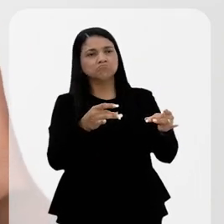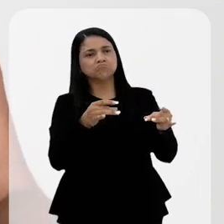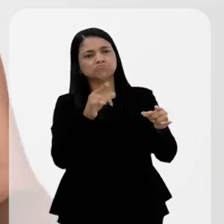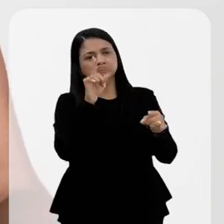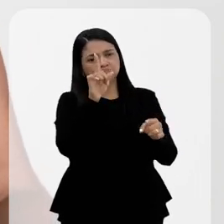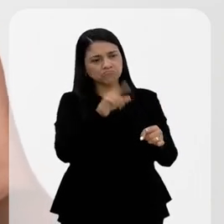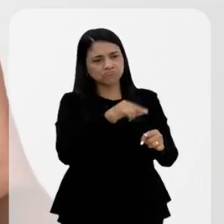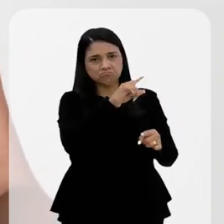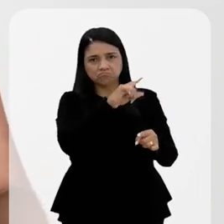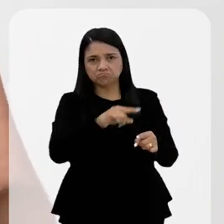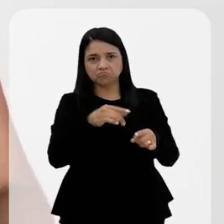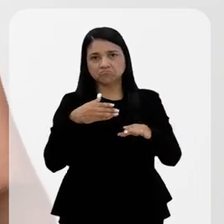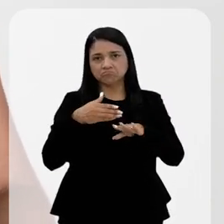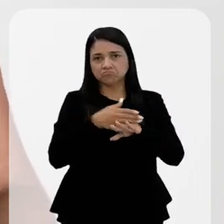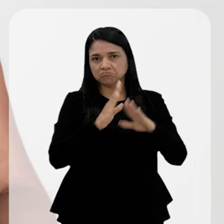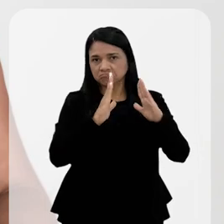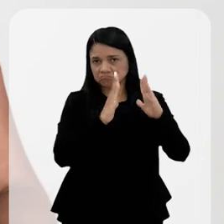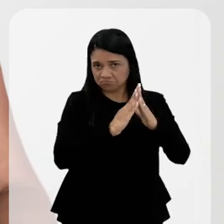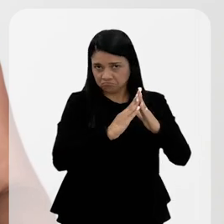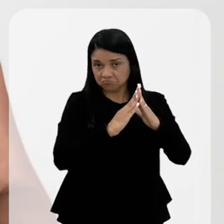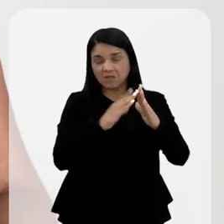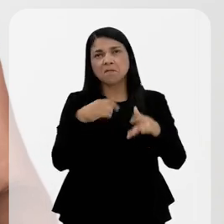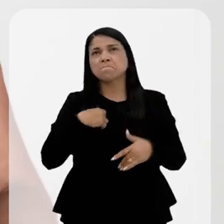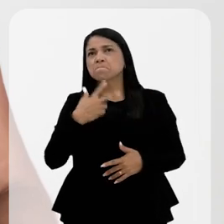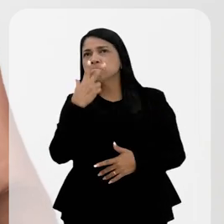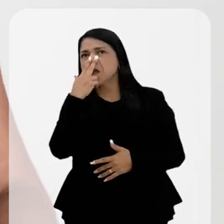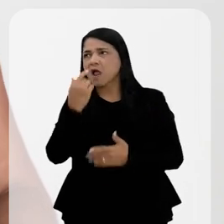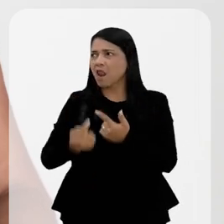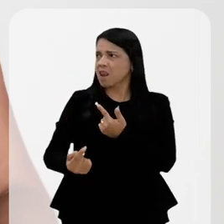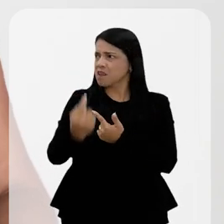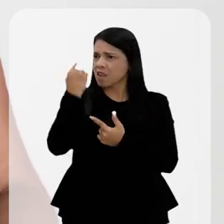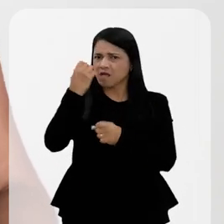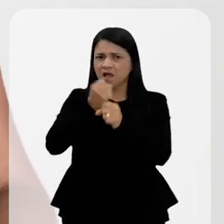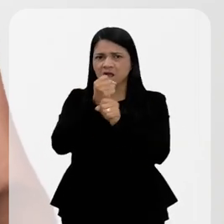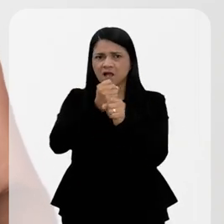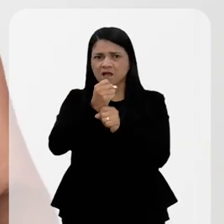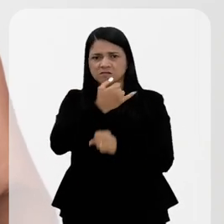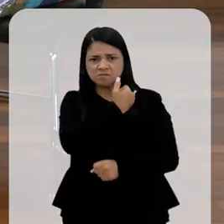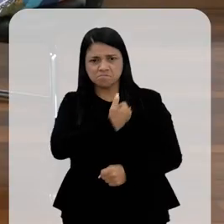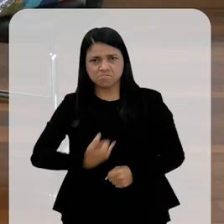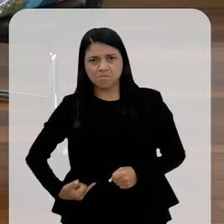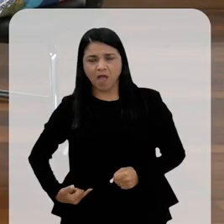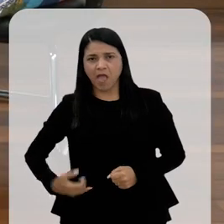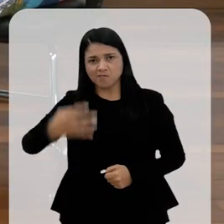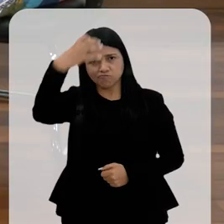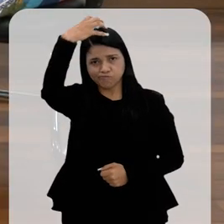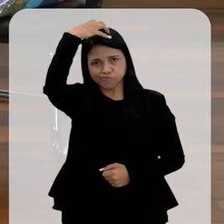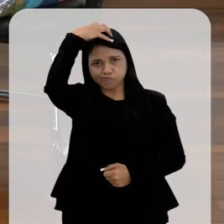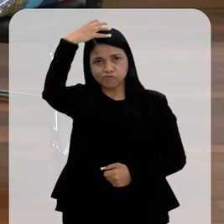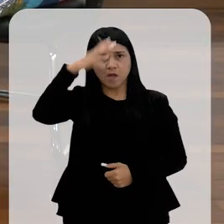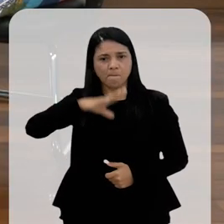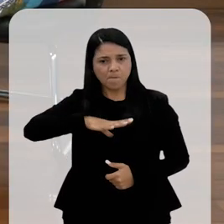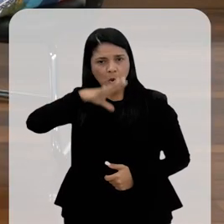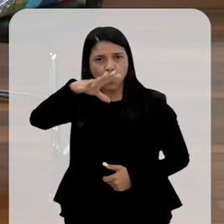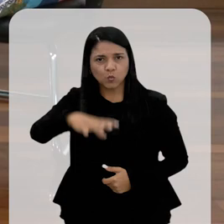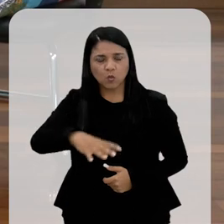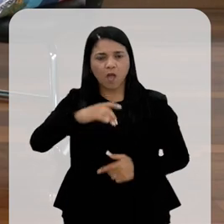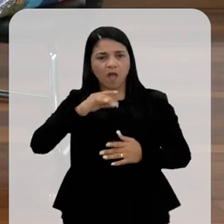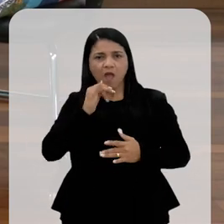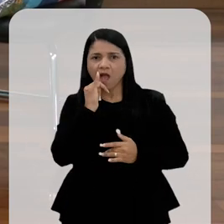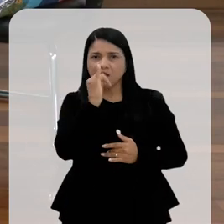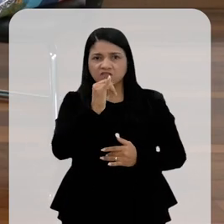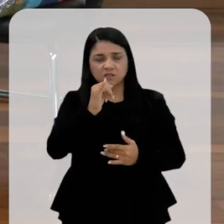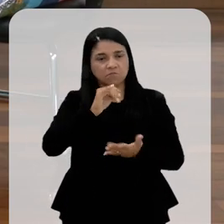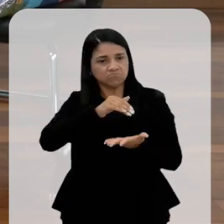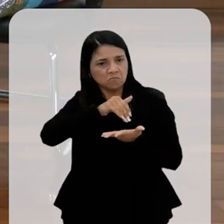lembrou muito a época imperial quando veio o império, a monarquia de Portugal ao Brasil que